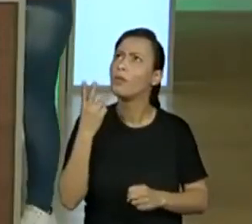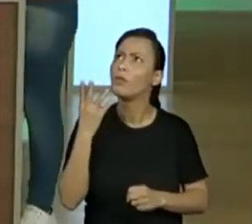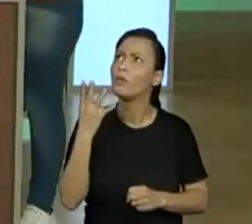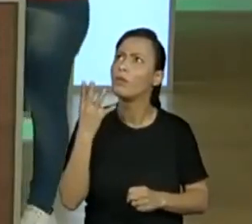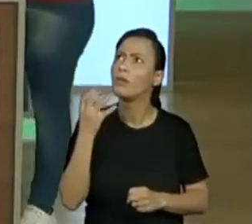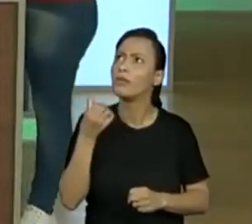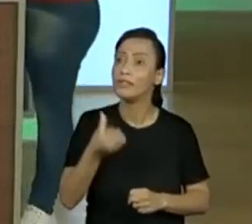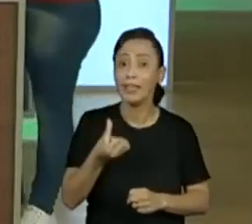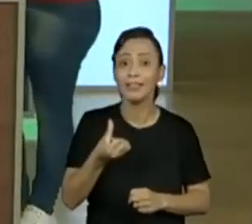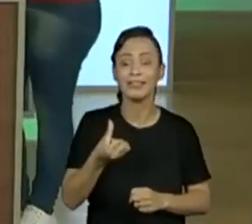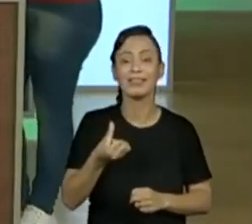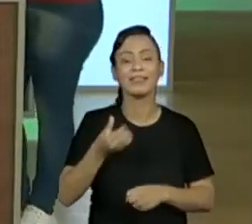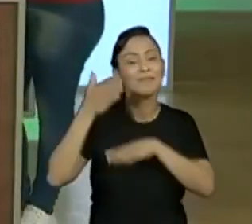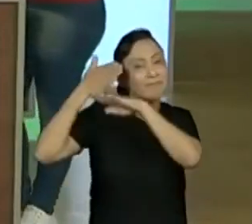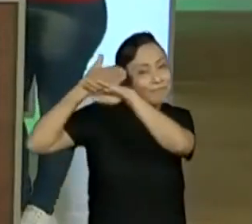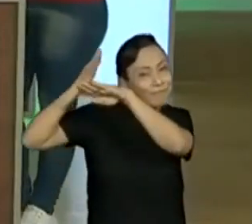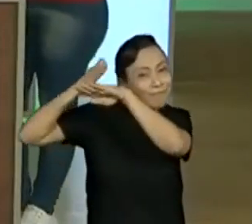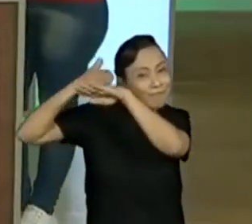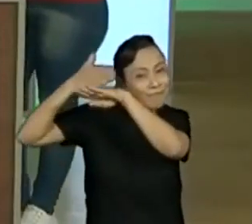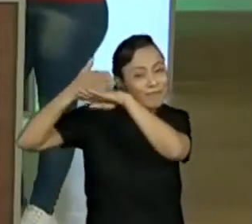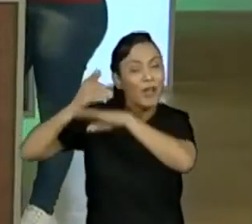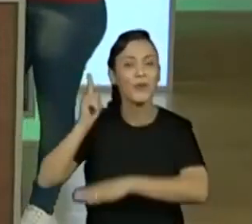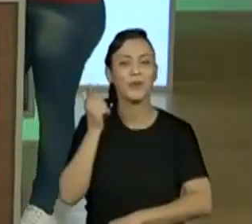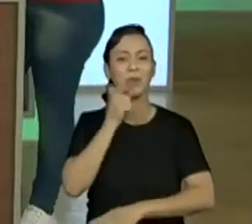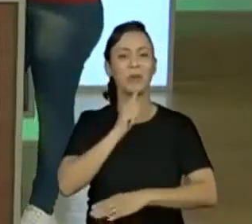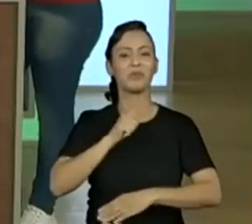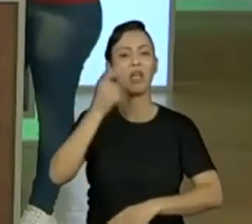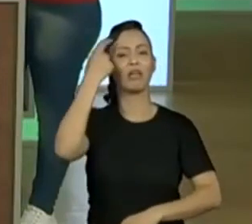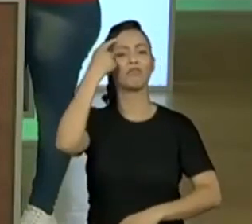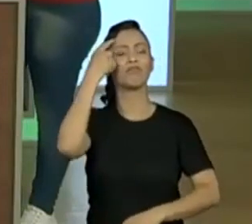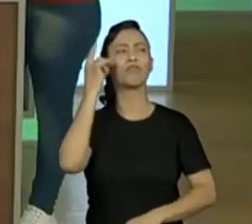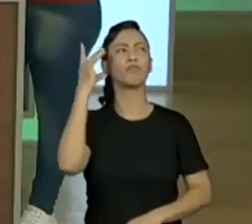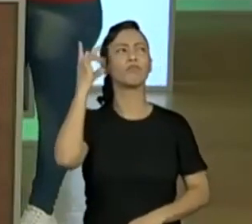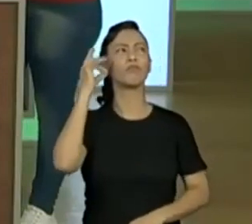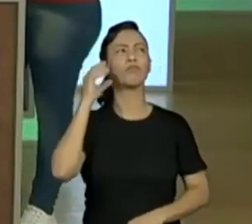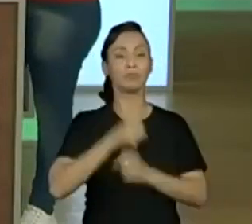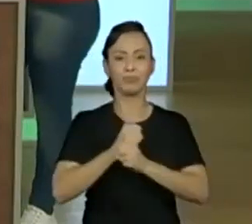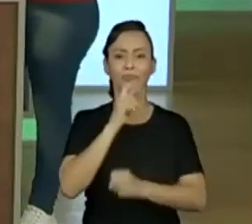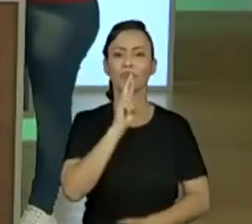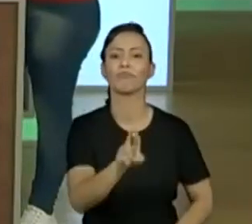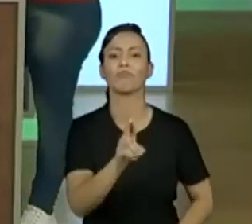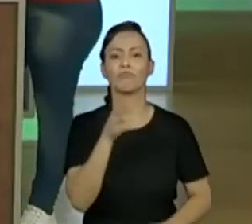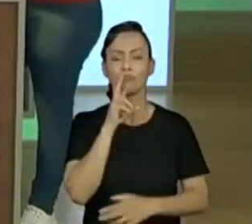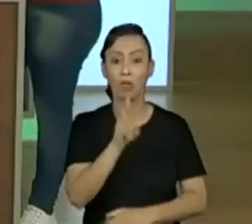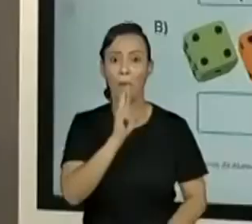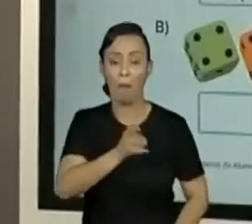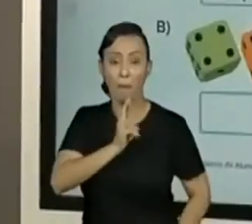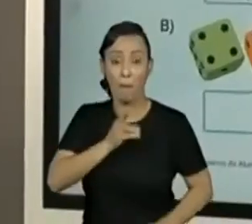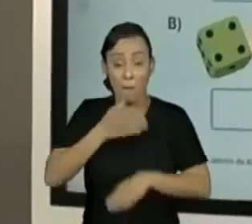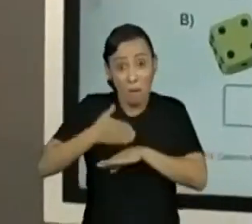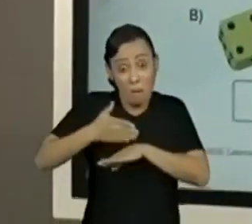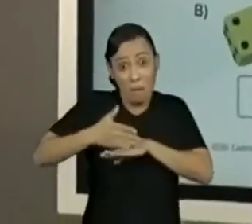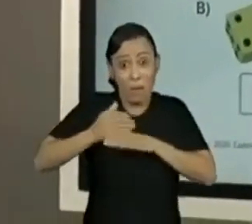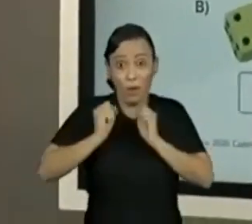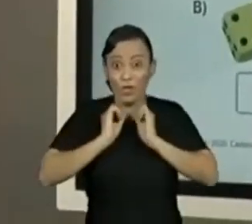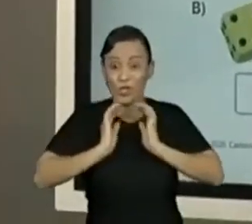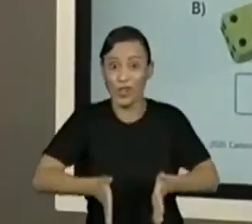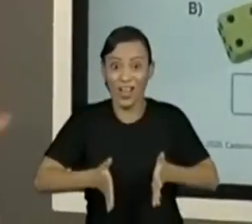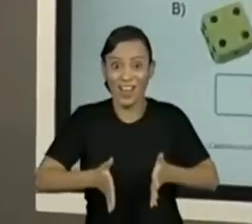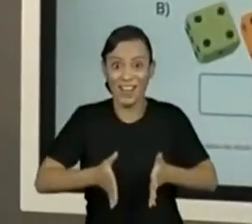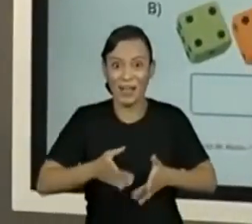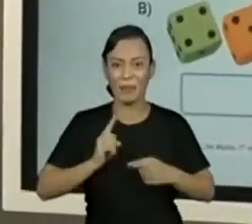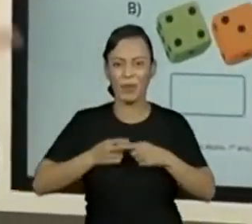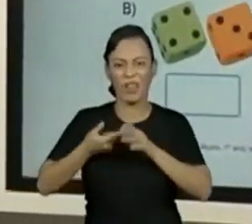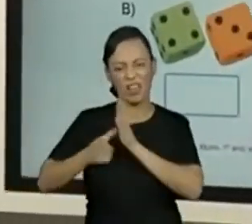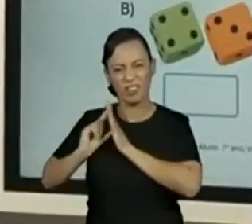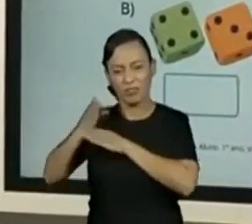Quanto mais eu vou treinando isso, melhor eu fico de cálculo mental. Aí chega uma hora, criançada, vocês vão resolver assim, super facinho. Porque